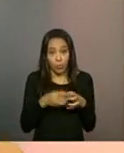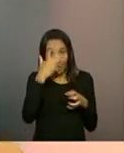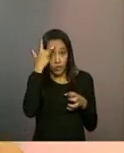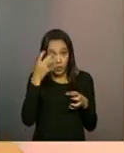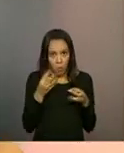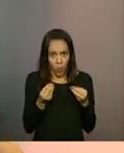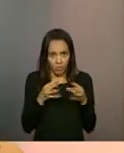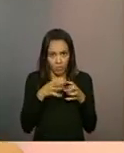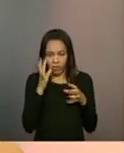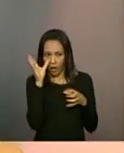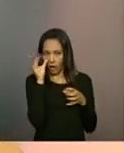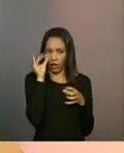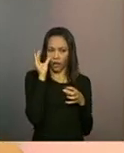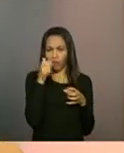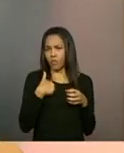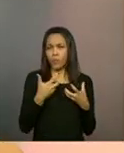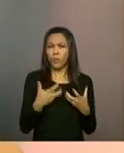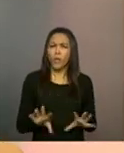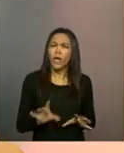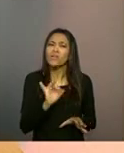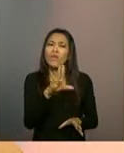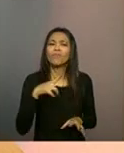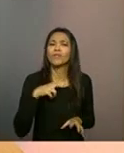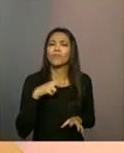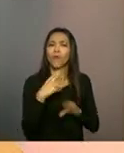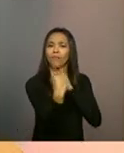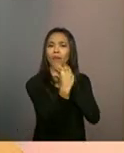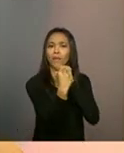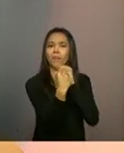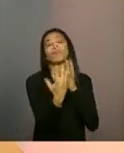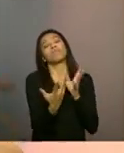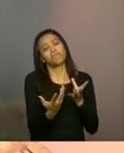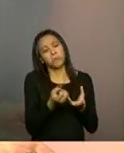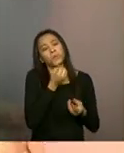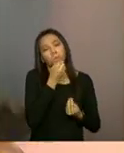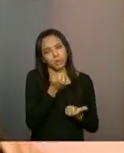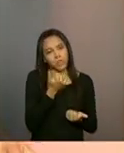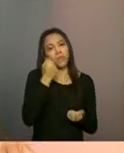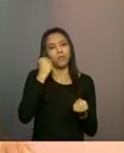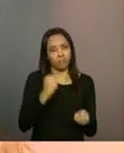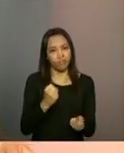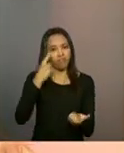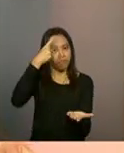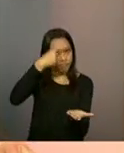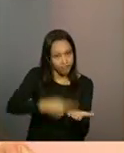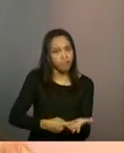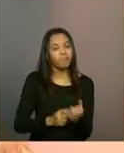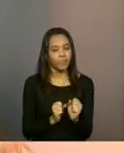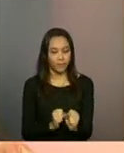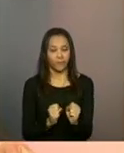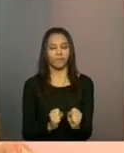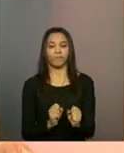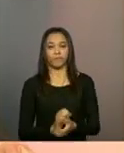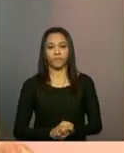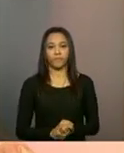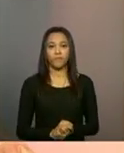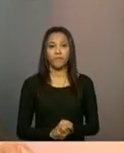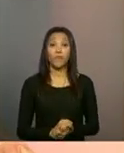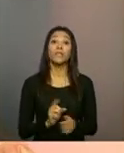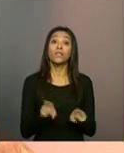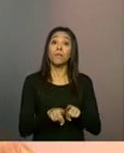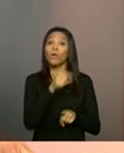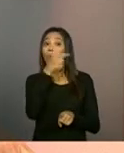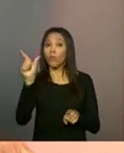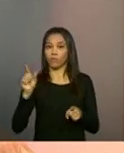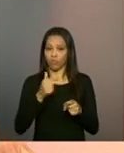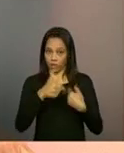Queira tratar mais particularizadamente de suas questões, tem a ação particularizada. Além disso, nós